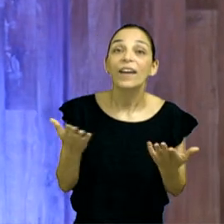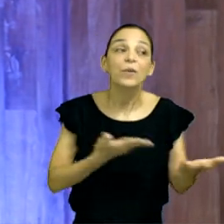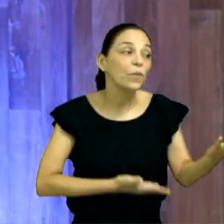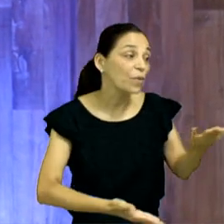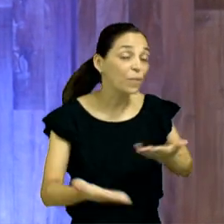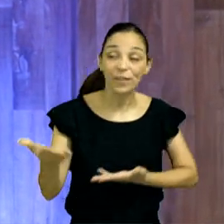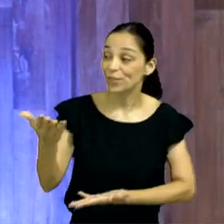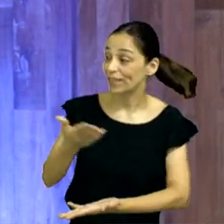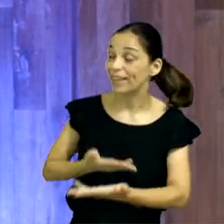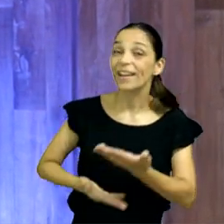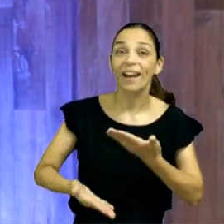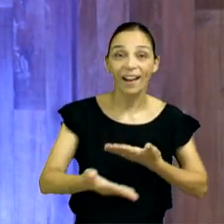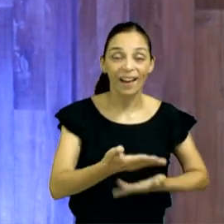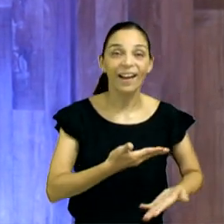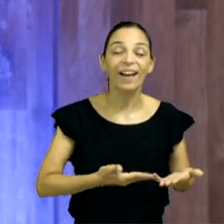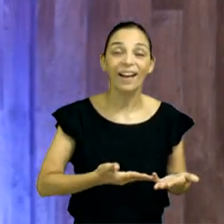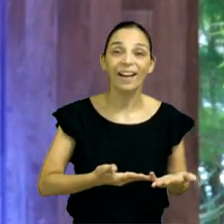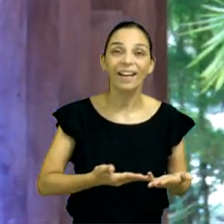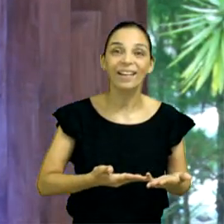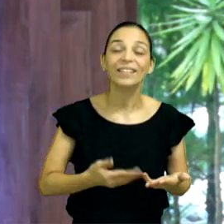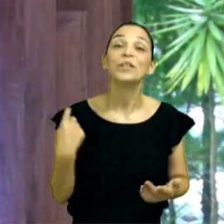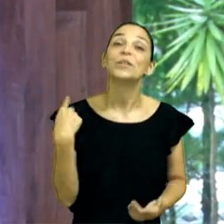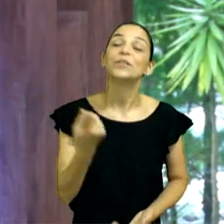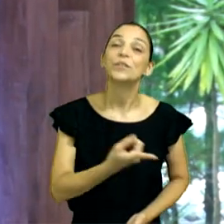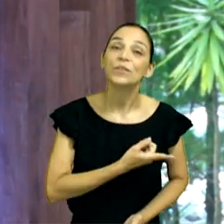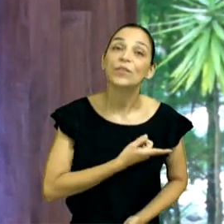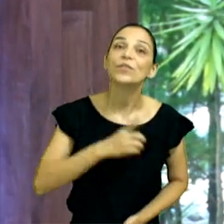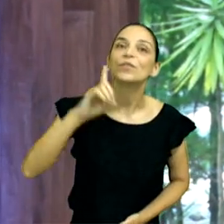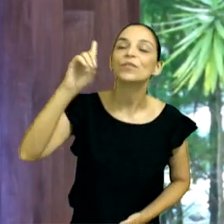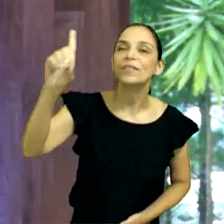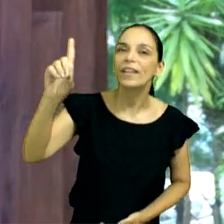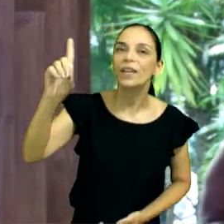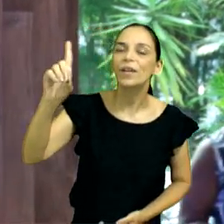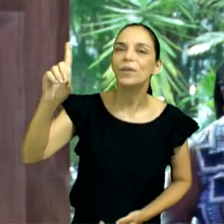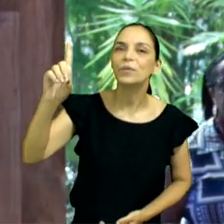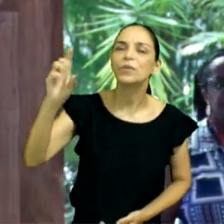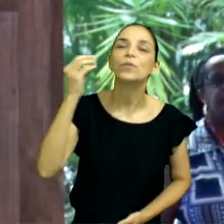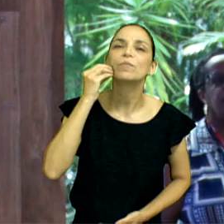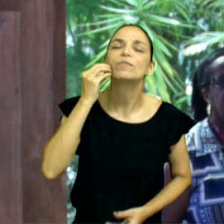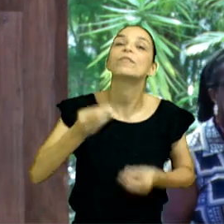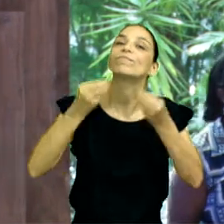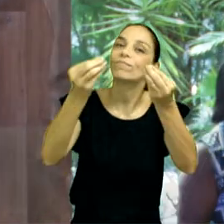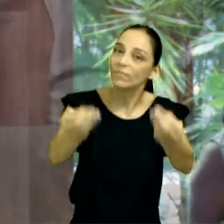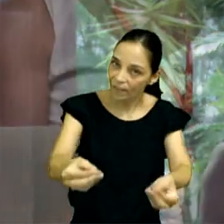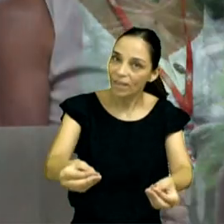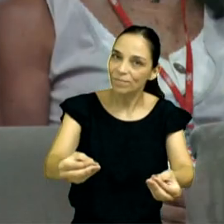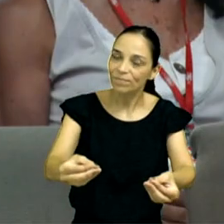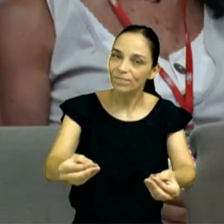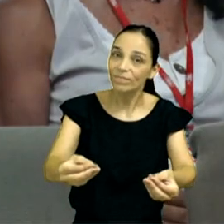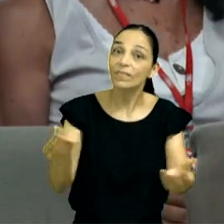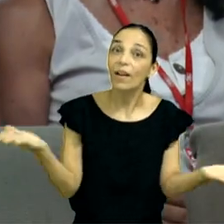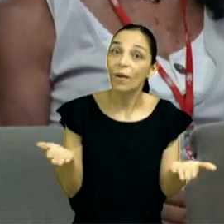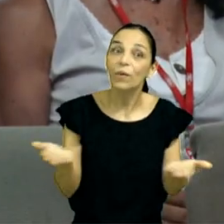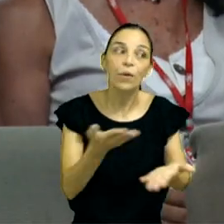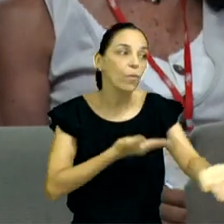seu lado aí, à direita ou à esquerda. Fala assim, o nosso Deus é um Deus que te dá oportunidades. Fala para ele.